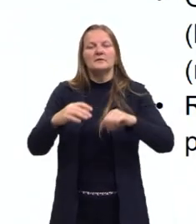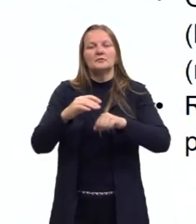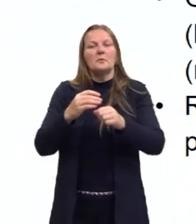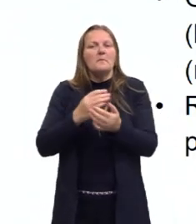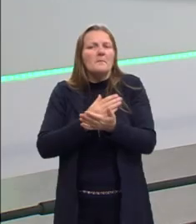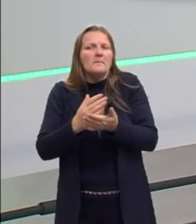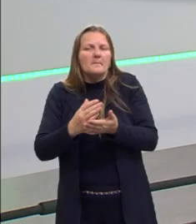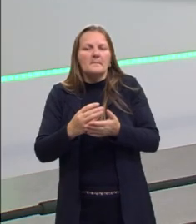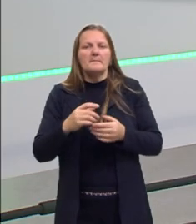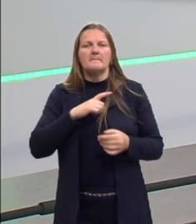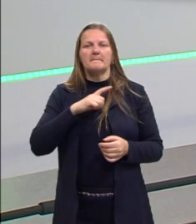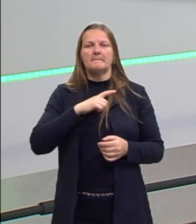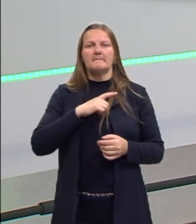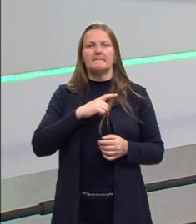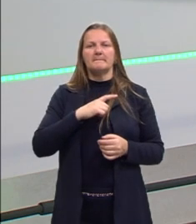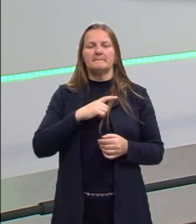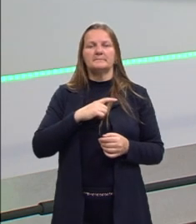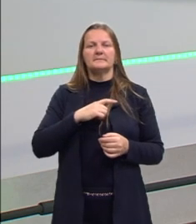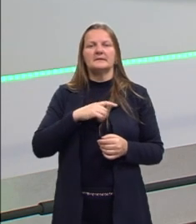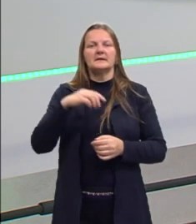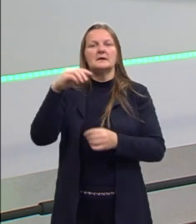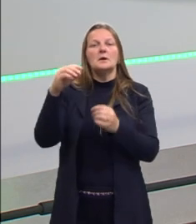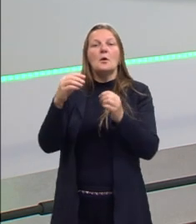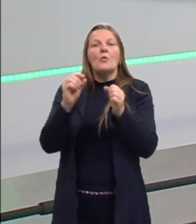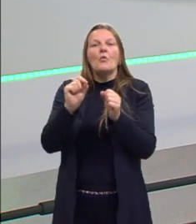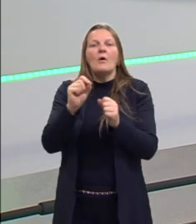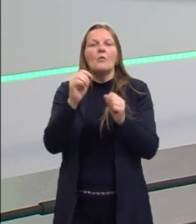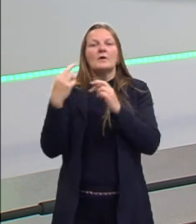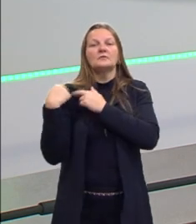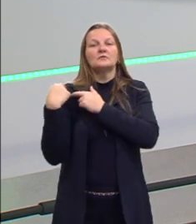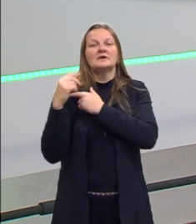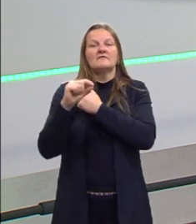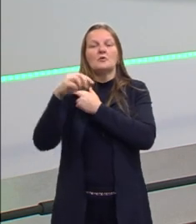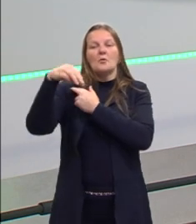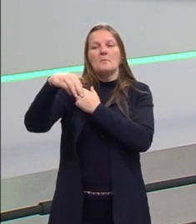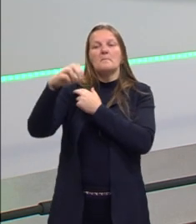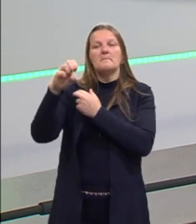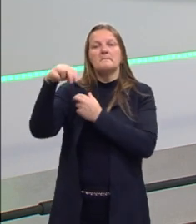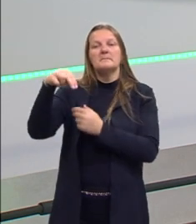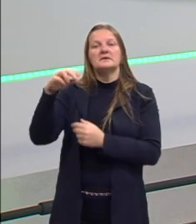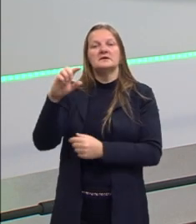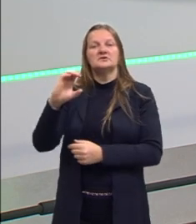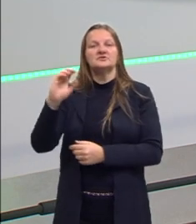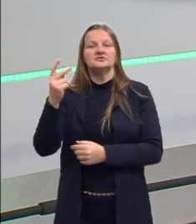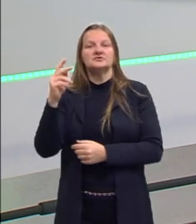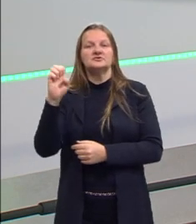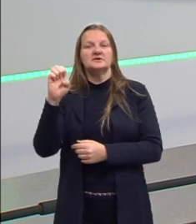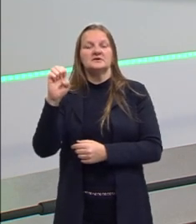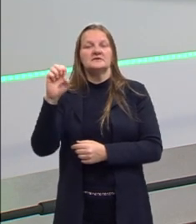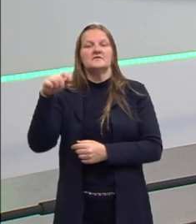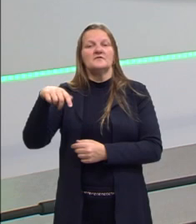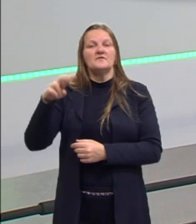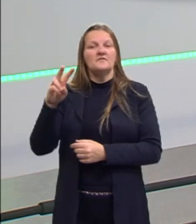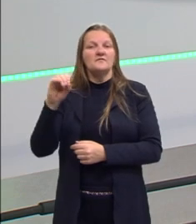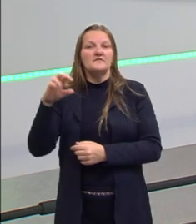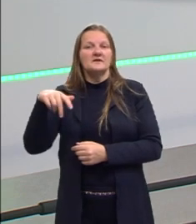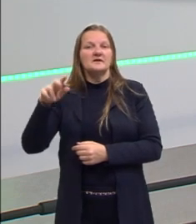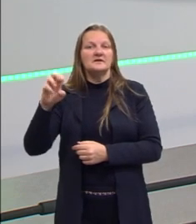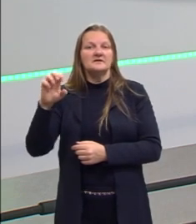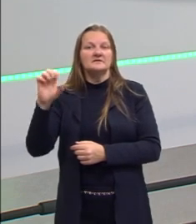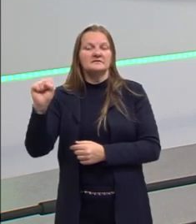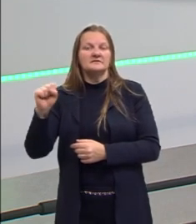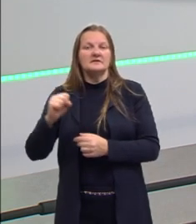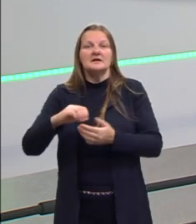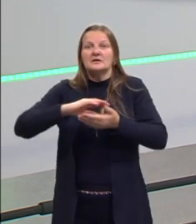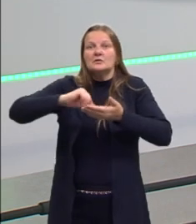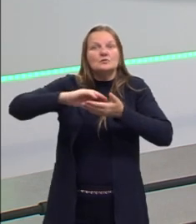liderada pelos Mensheviques. Depois, só que os Mensheviques, eles não vão retirar a